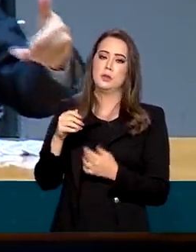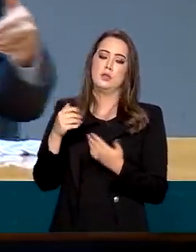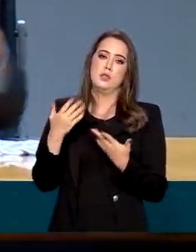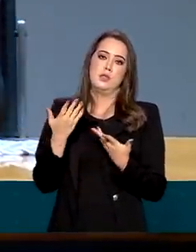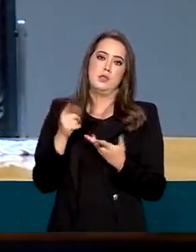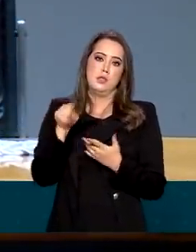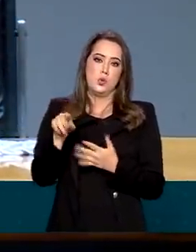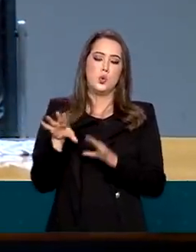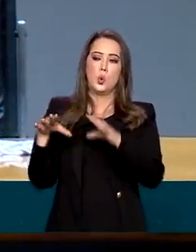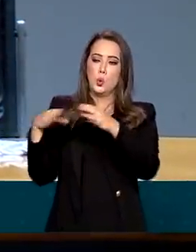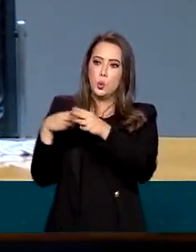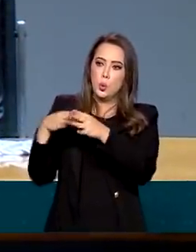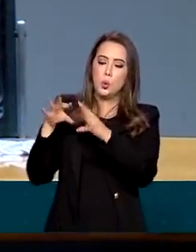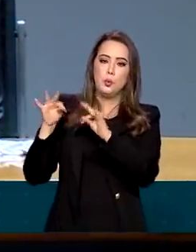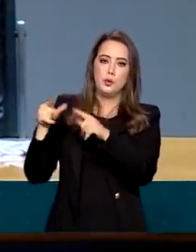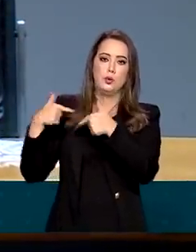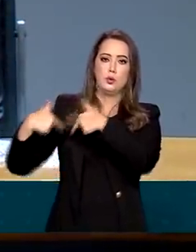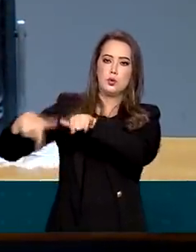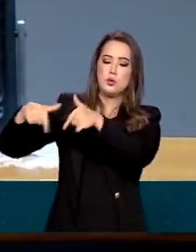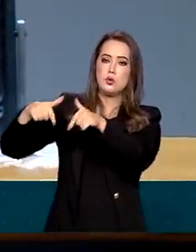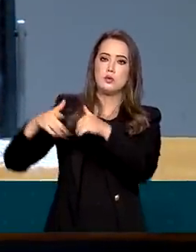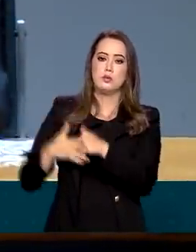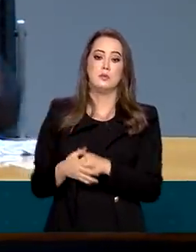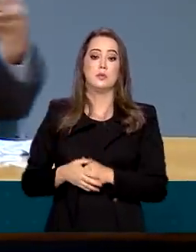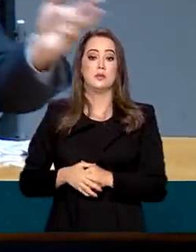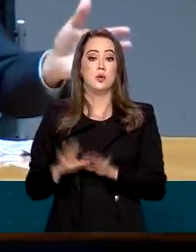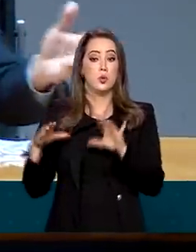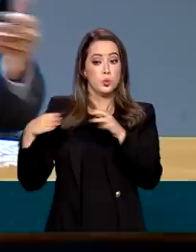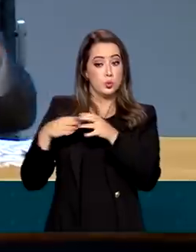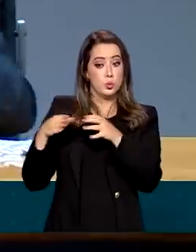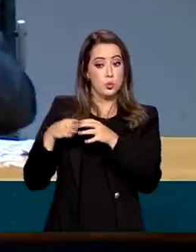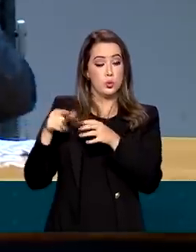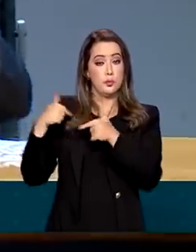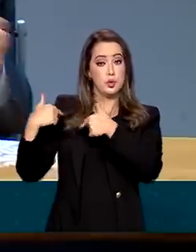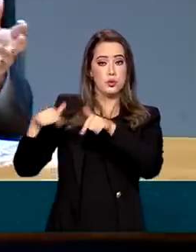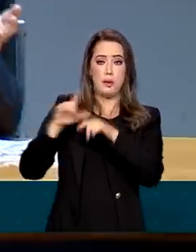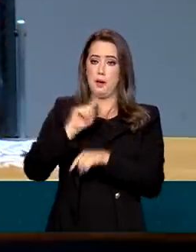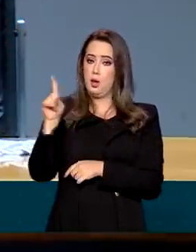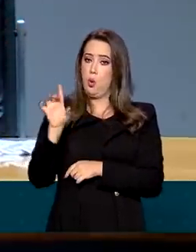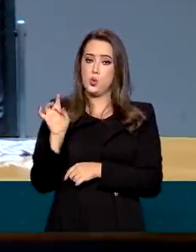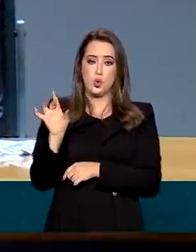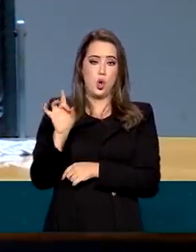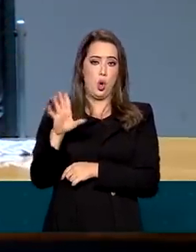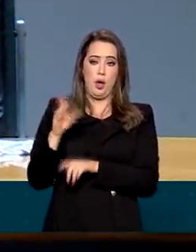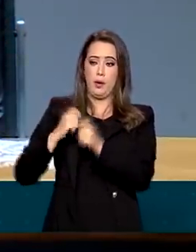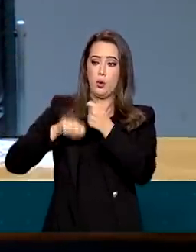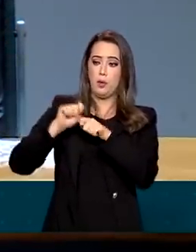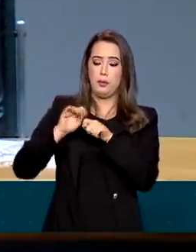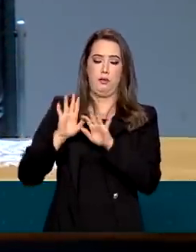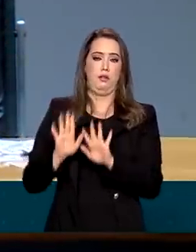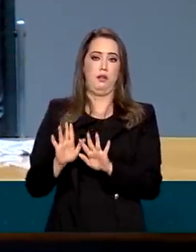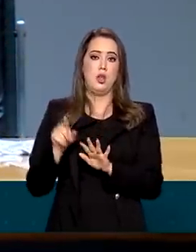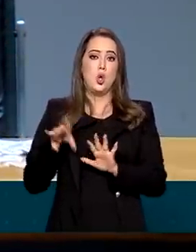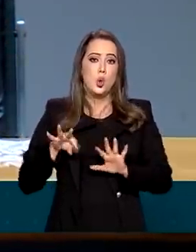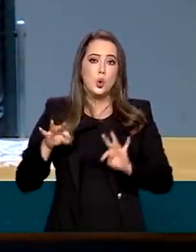chamou a atenção da equipe toda. E a equipe, que eu digo, não é a economia só. Toda a equipe de ministros disse, olha,